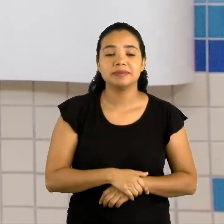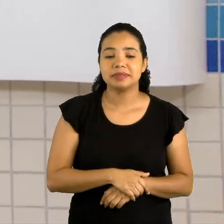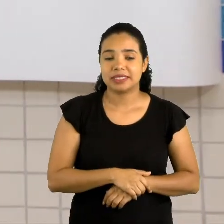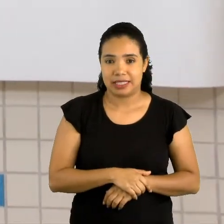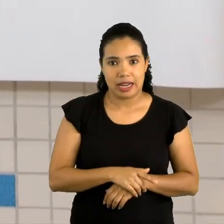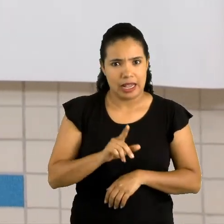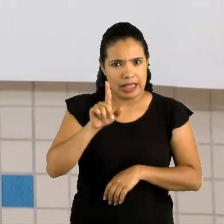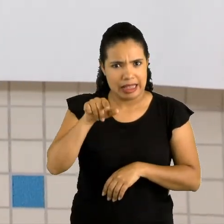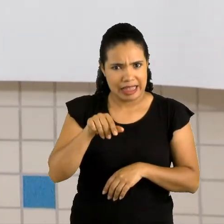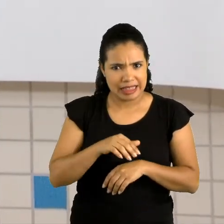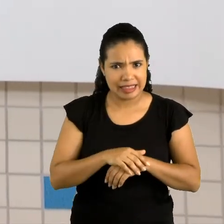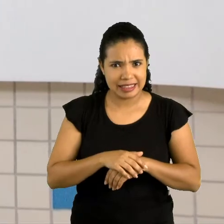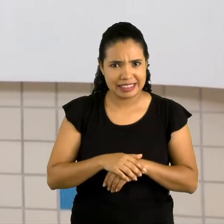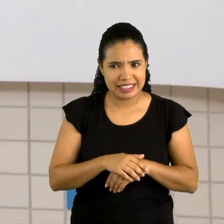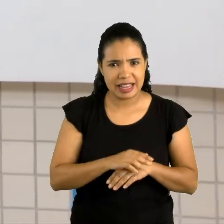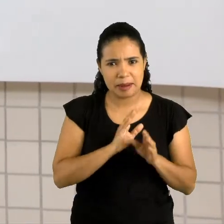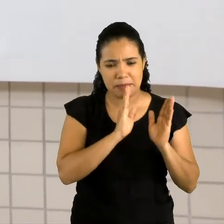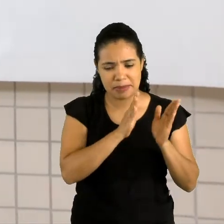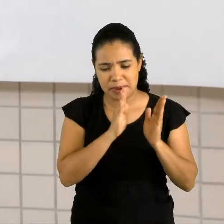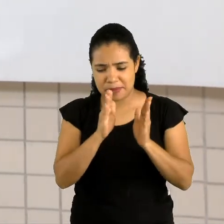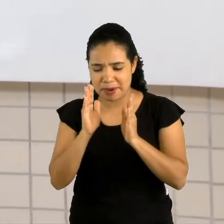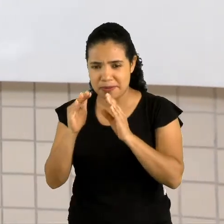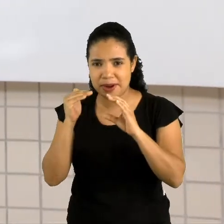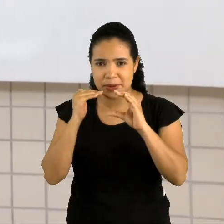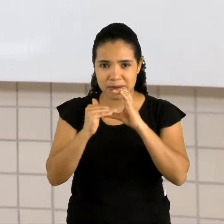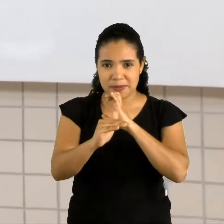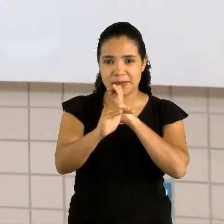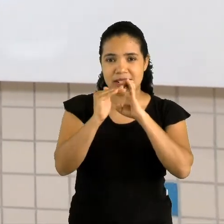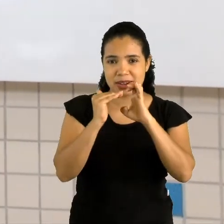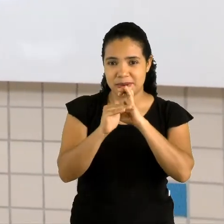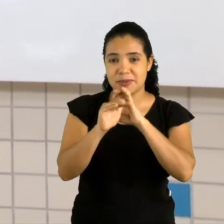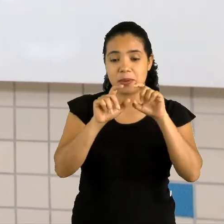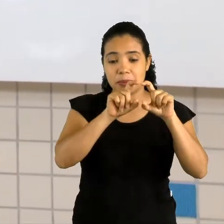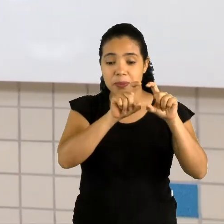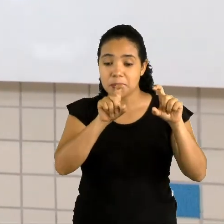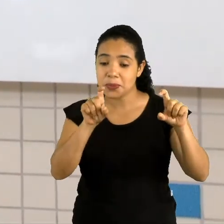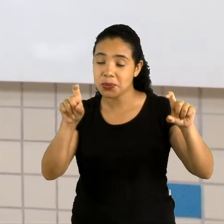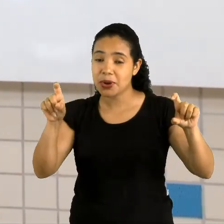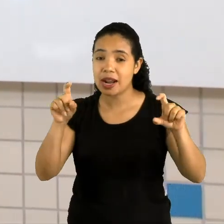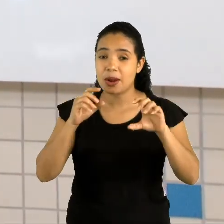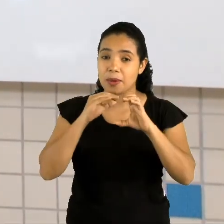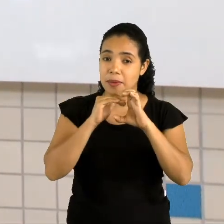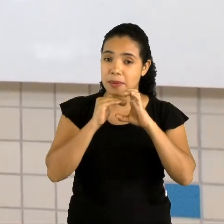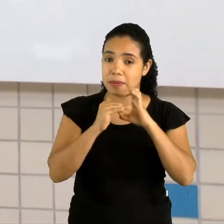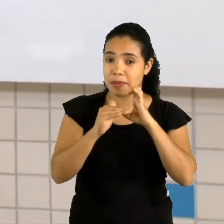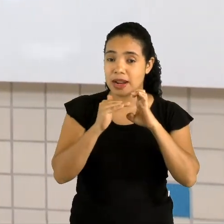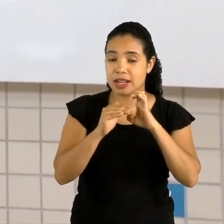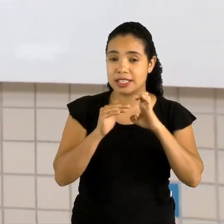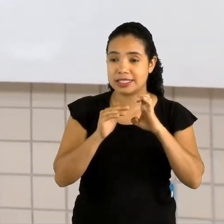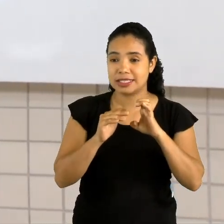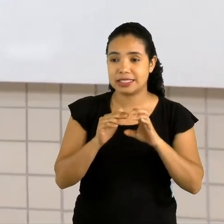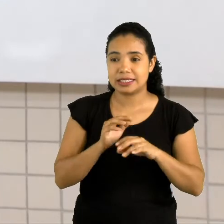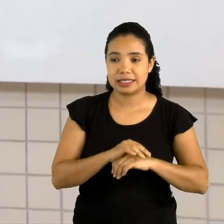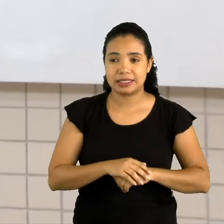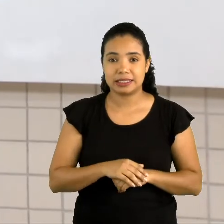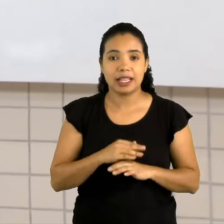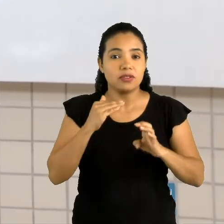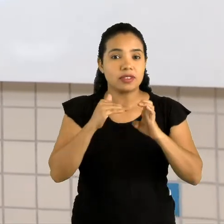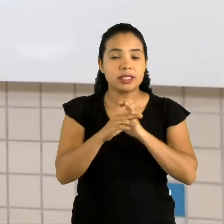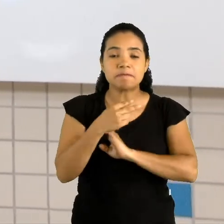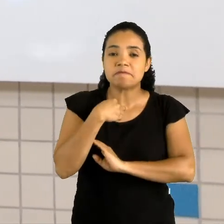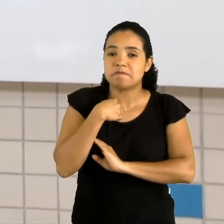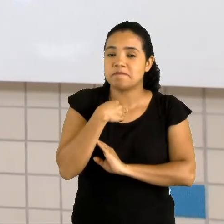assim que é a sequência de um e-mail. E o e-mail, sem eu criar um e-mail, não posso enviar